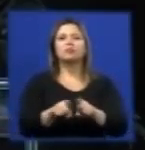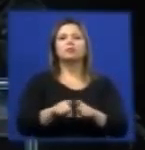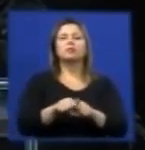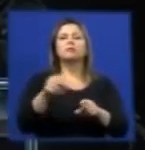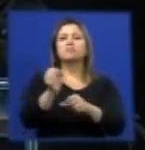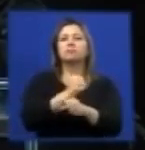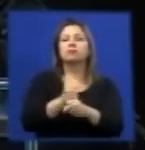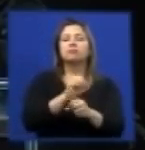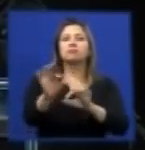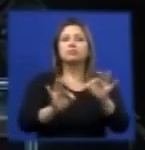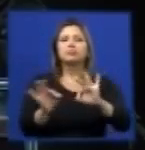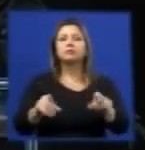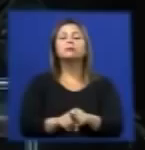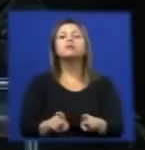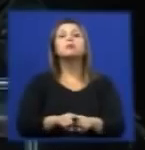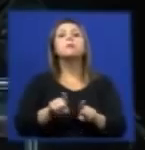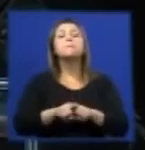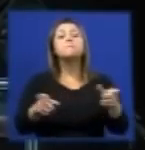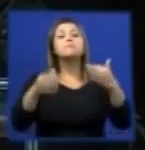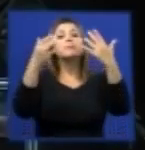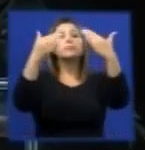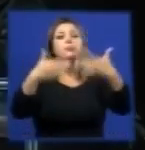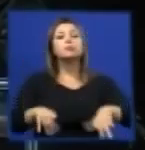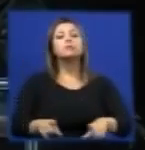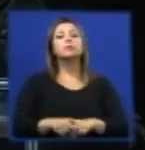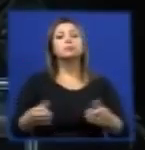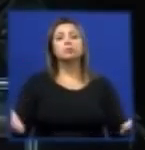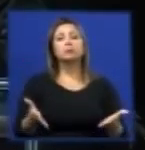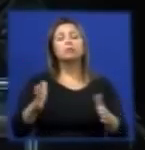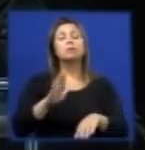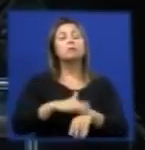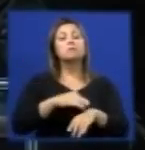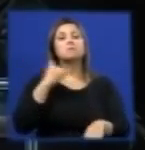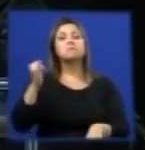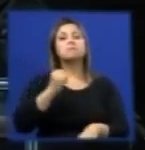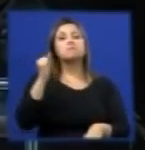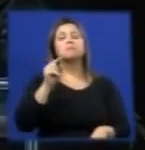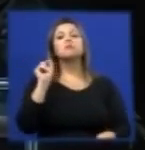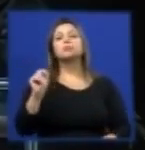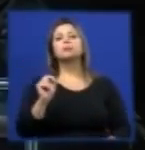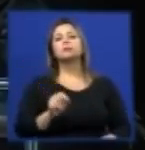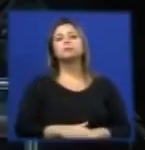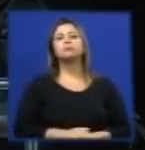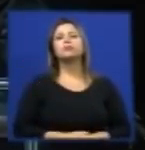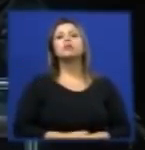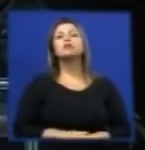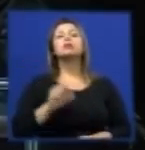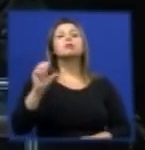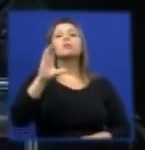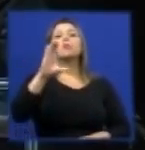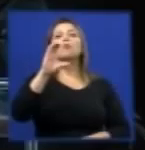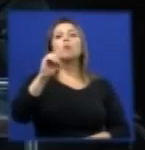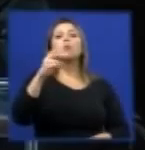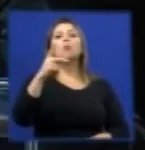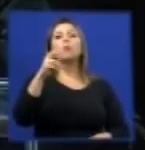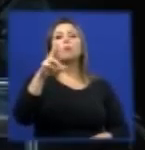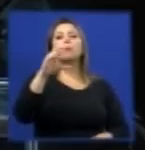reforma, mas o que nós estamos falando aqui, e é o foco da minha apresentação, é o coprocessamento.